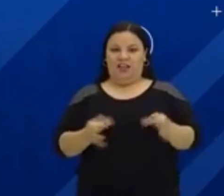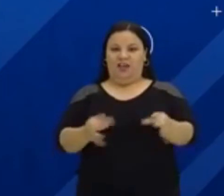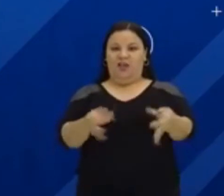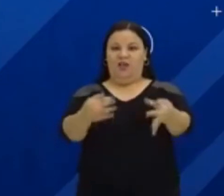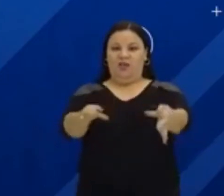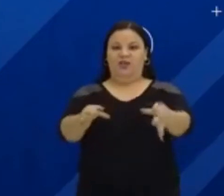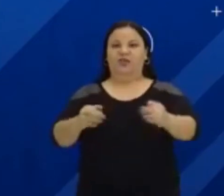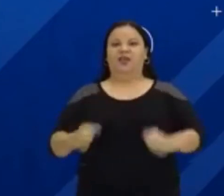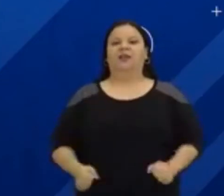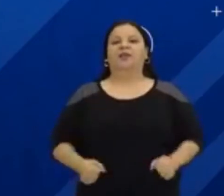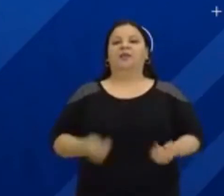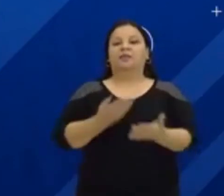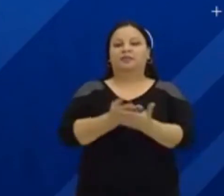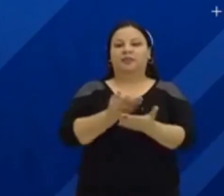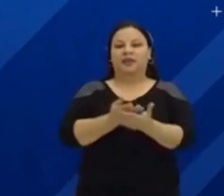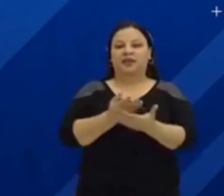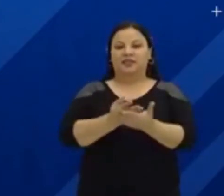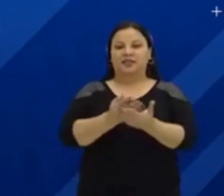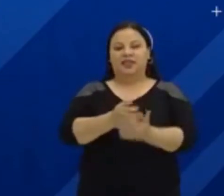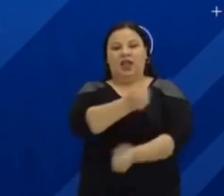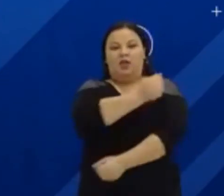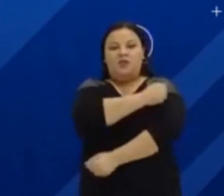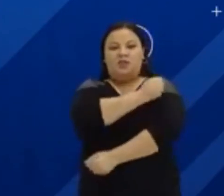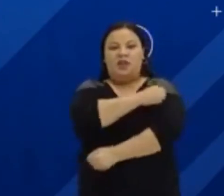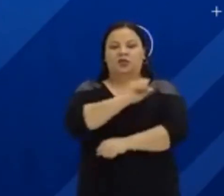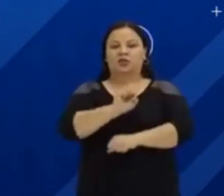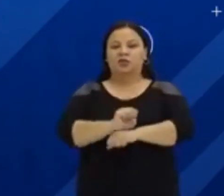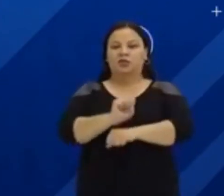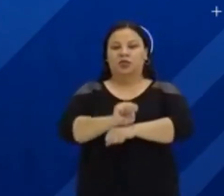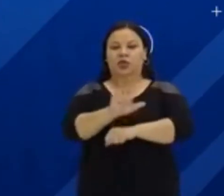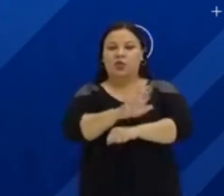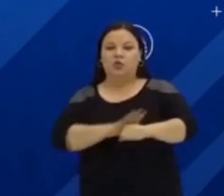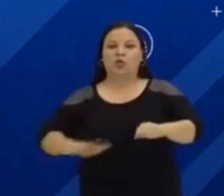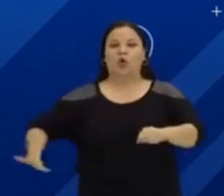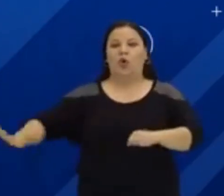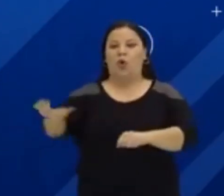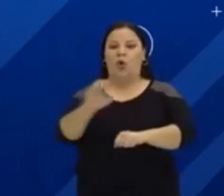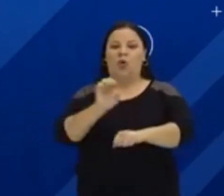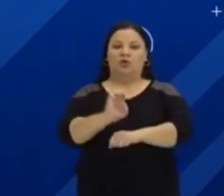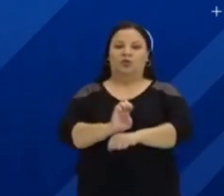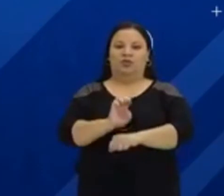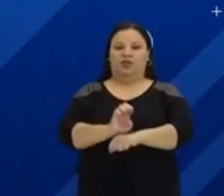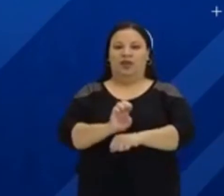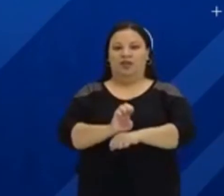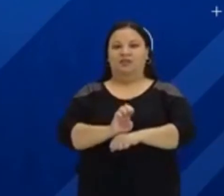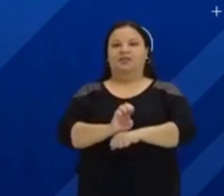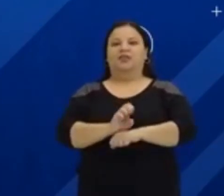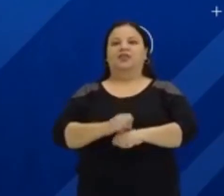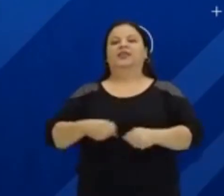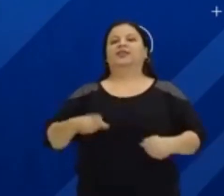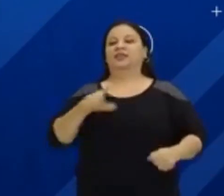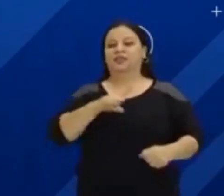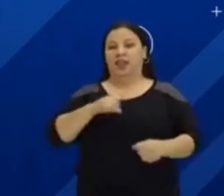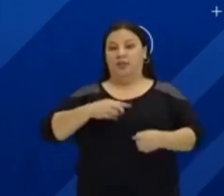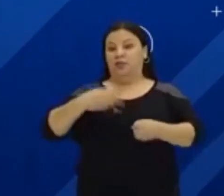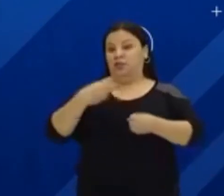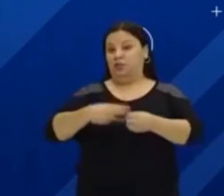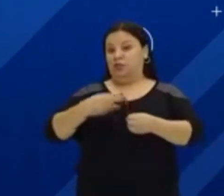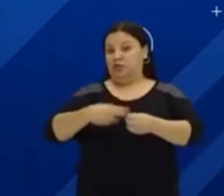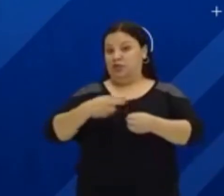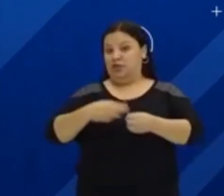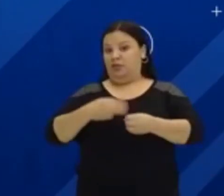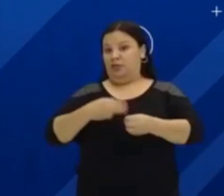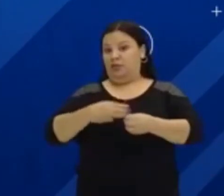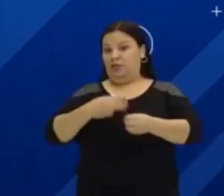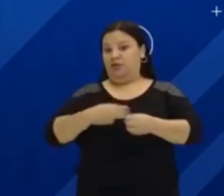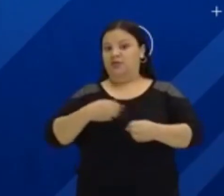de alunos do nosso Estado. Lembrando que essas aulas estão sendo transmitidas para 108 municípios através da Rede Cultura